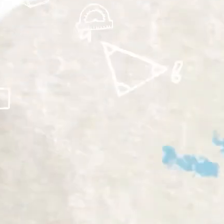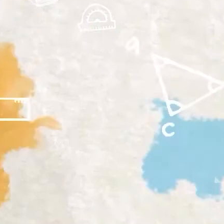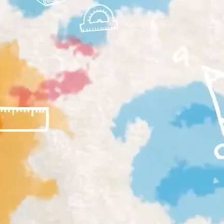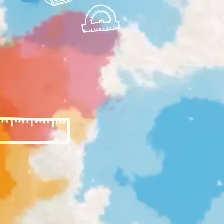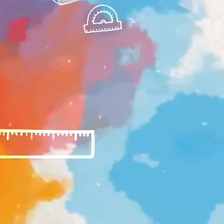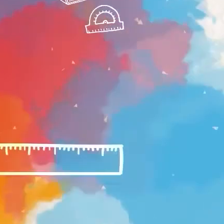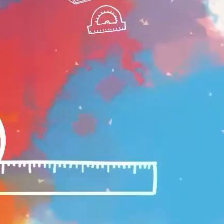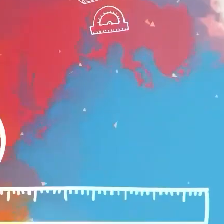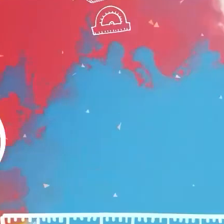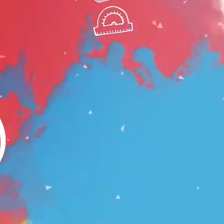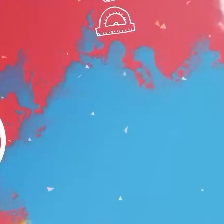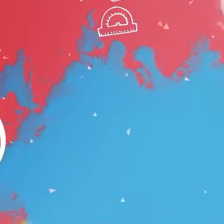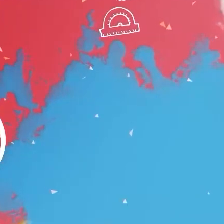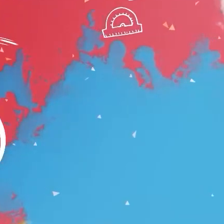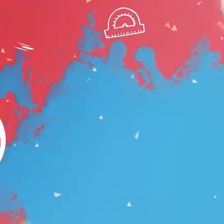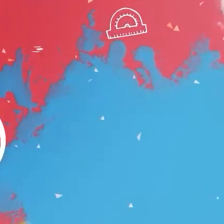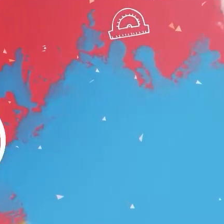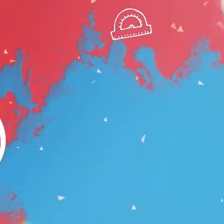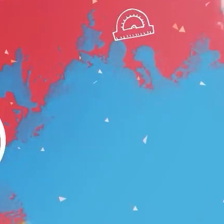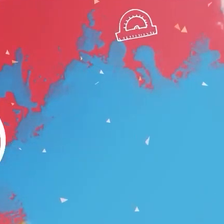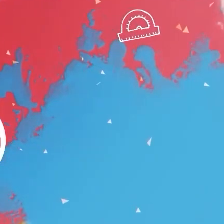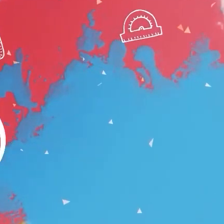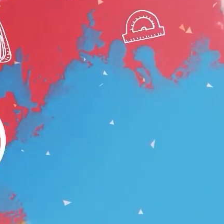Tchau, tchau!